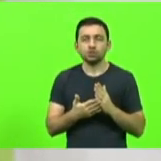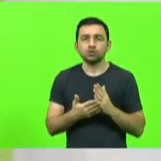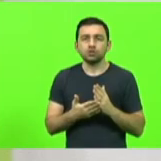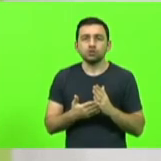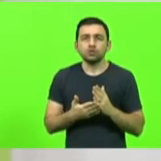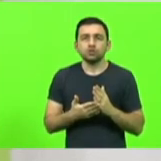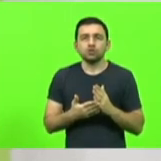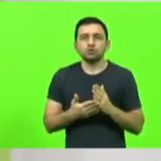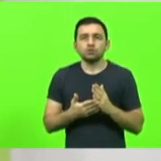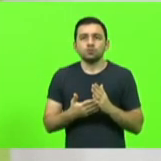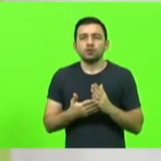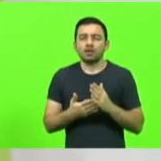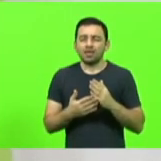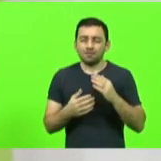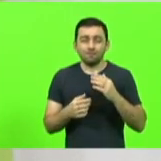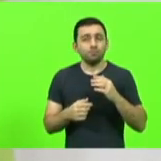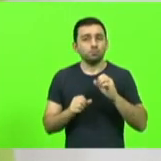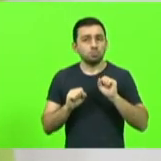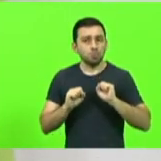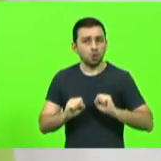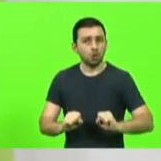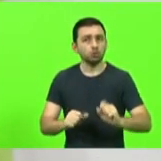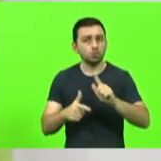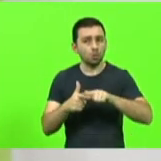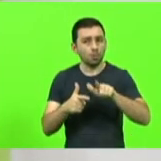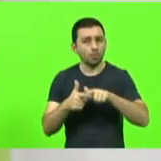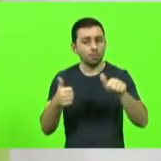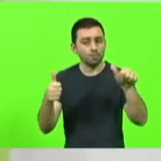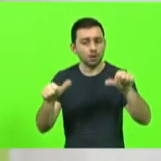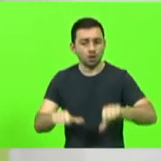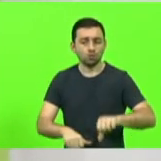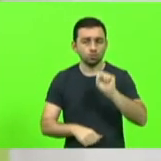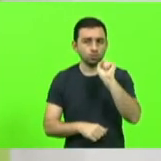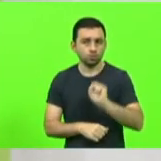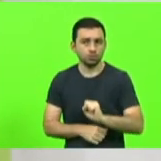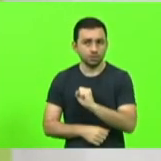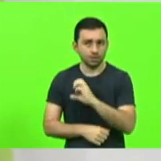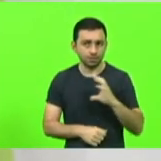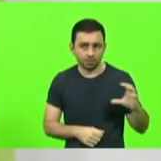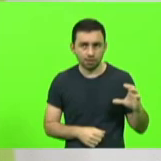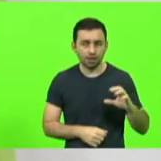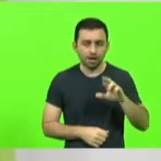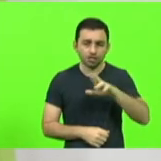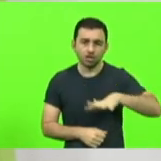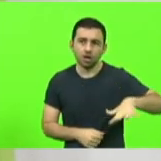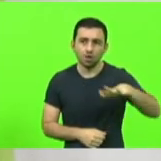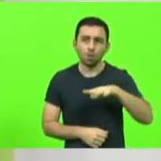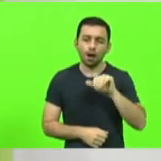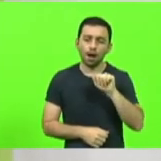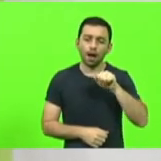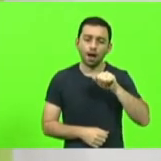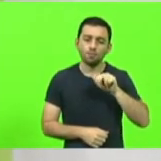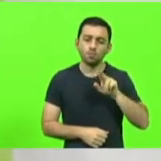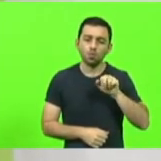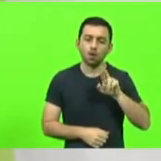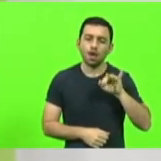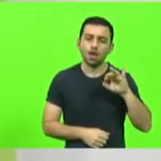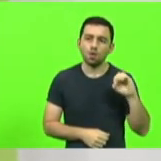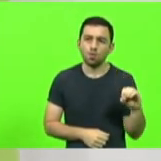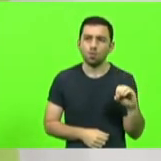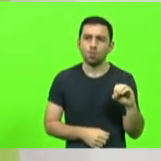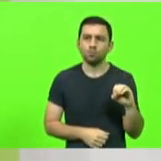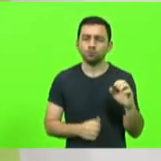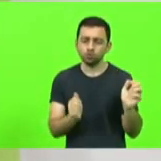no sul catarinense na região da Anrec na região da Amurel e ontem com a presença do governador Carlos